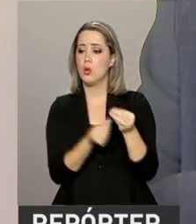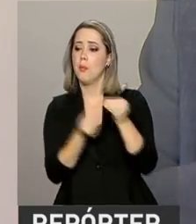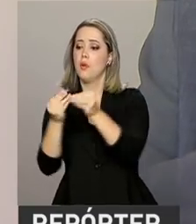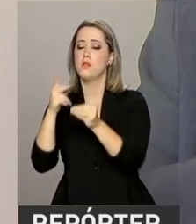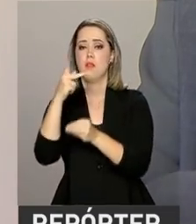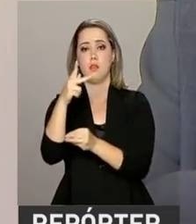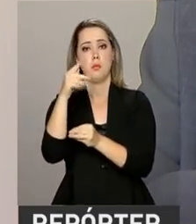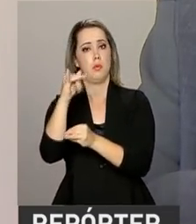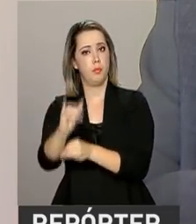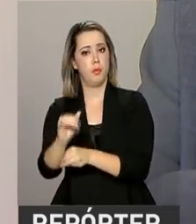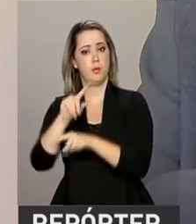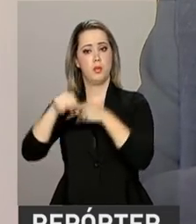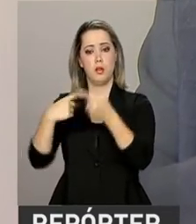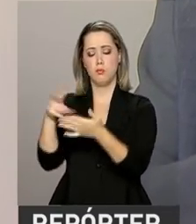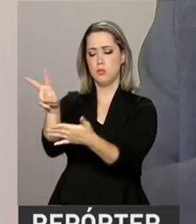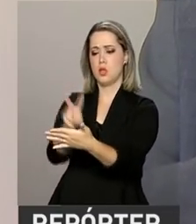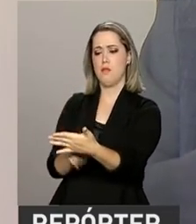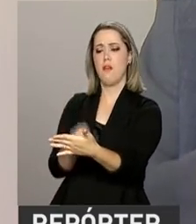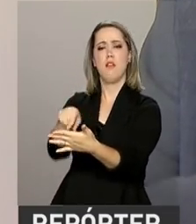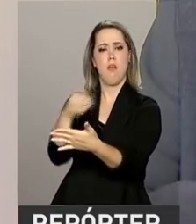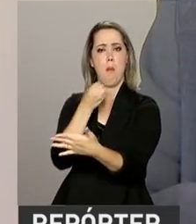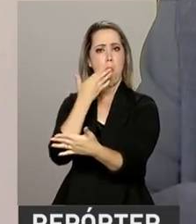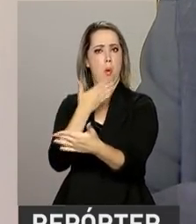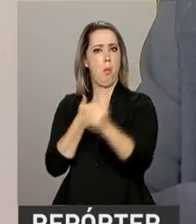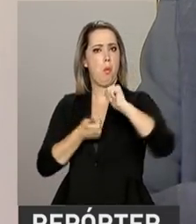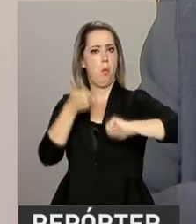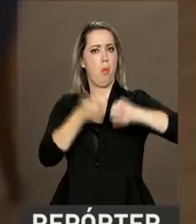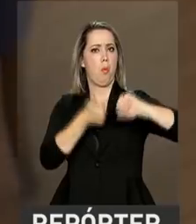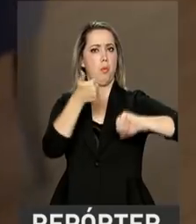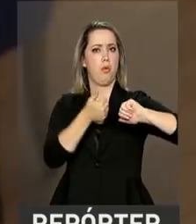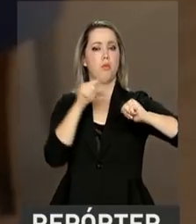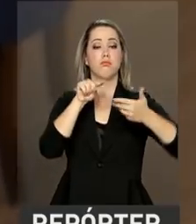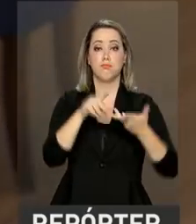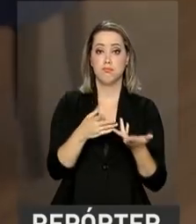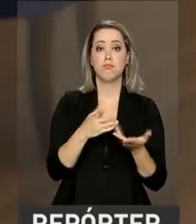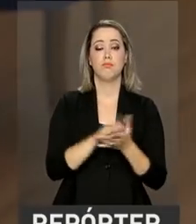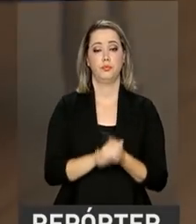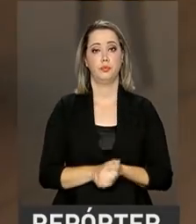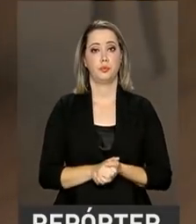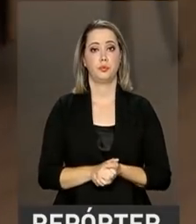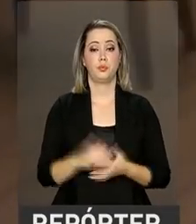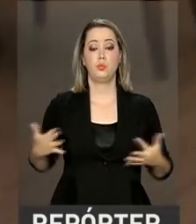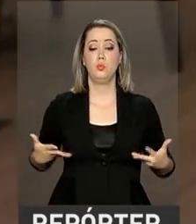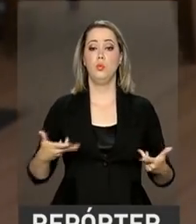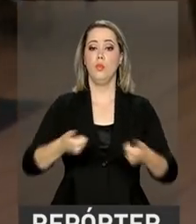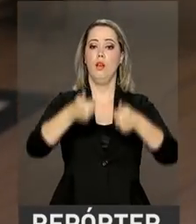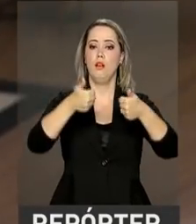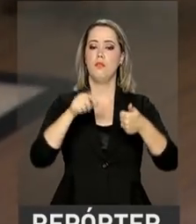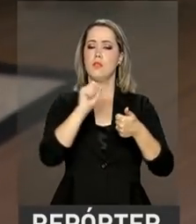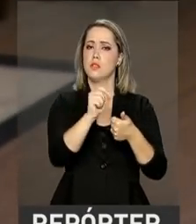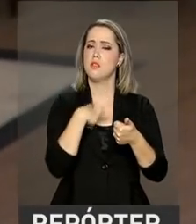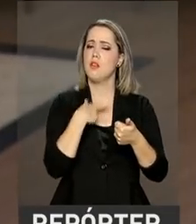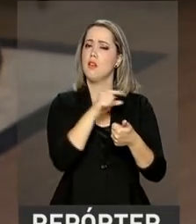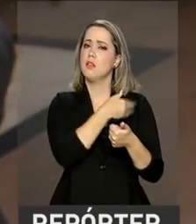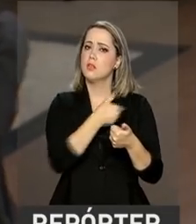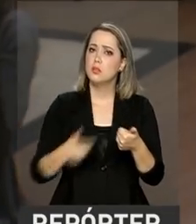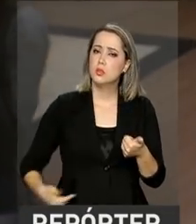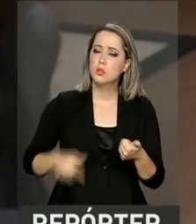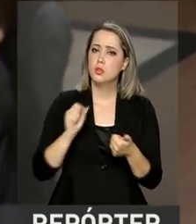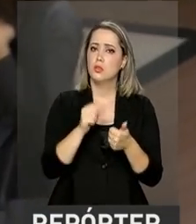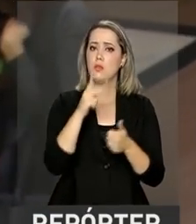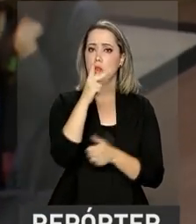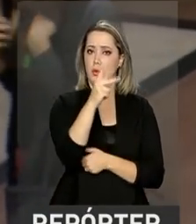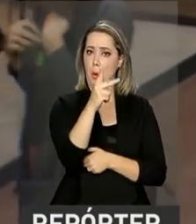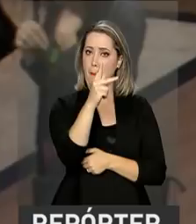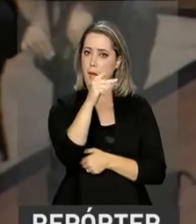é avaliada a consistência dele, depois é qualificado no programa. A eficiência das medidas implantadas pelo Programa de Parcerias